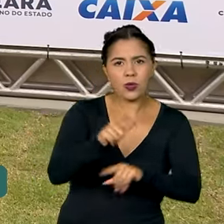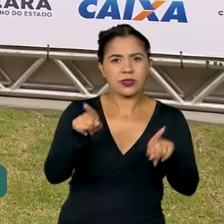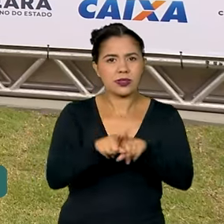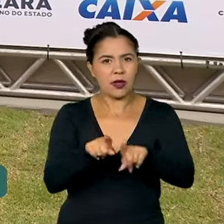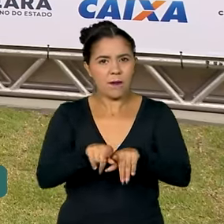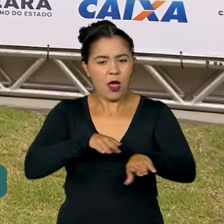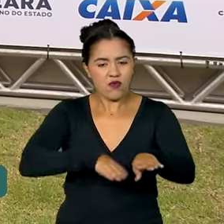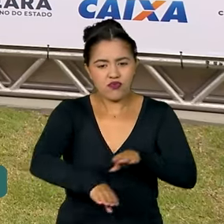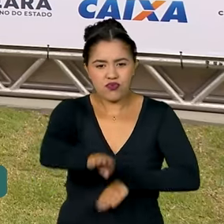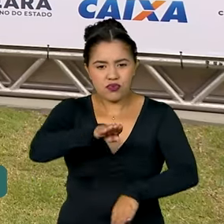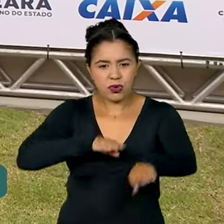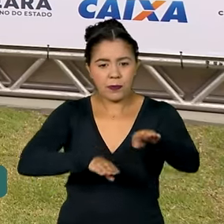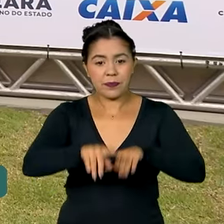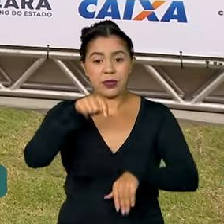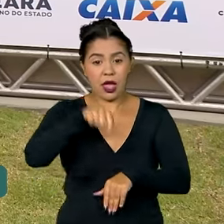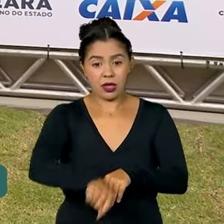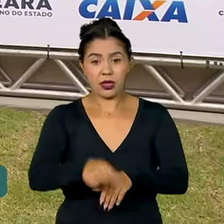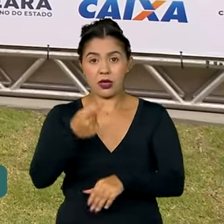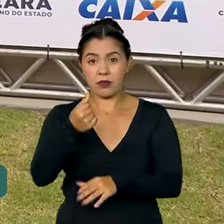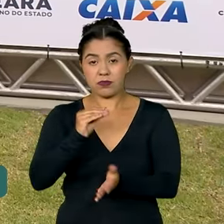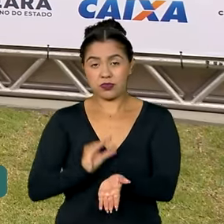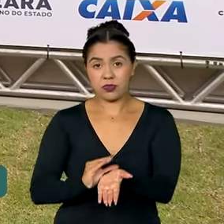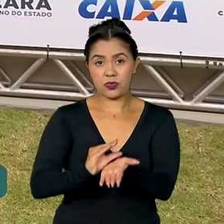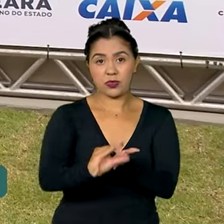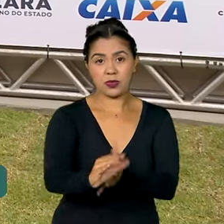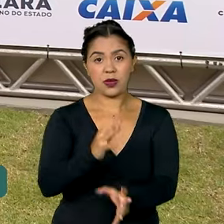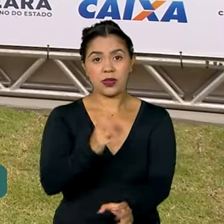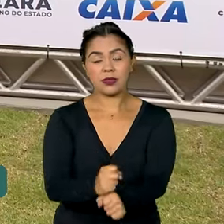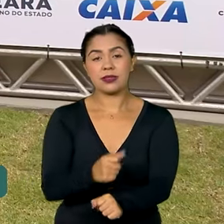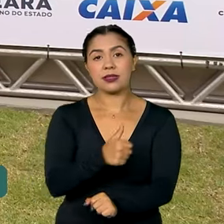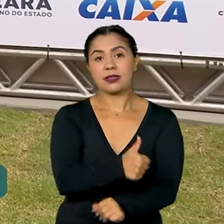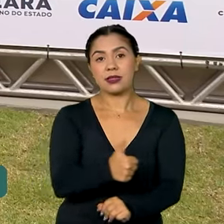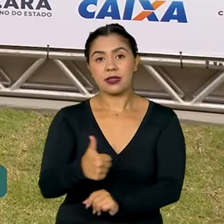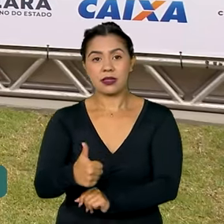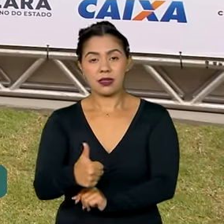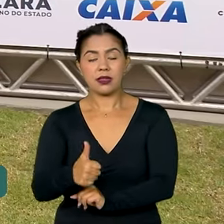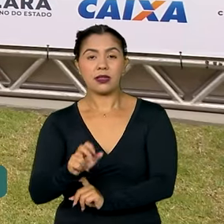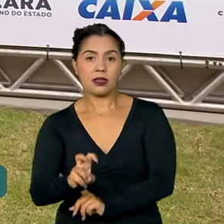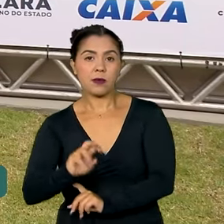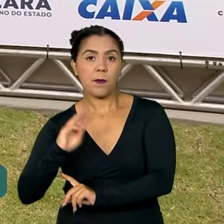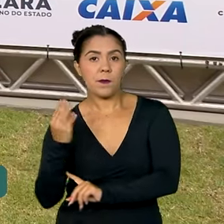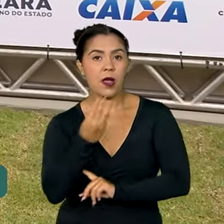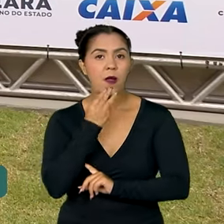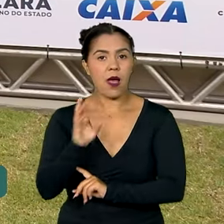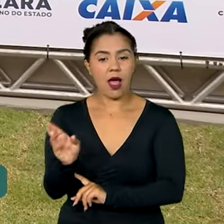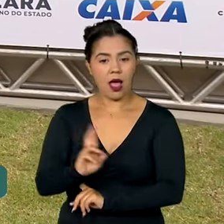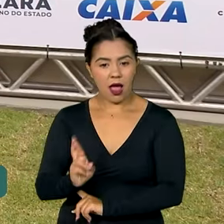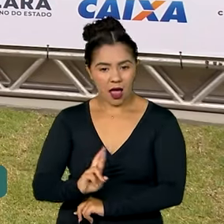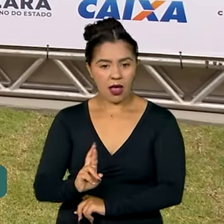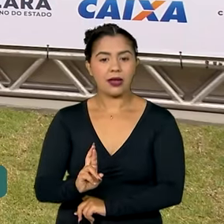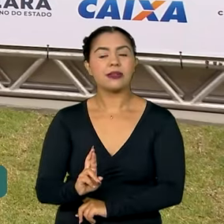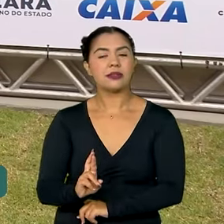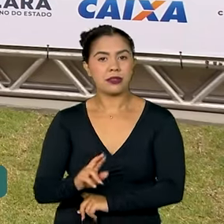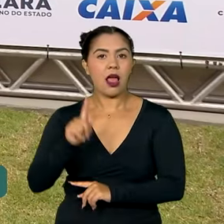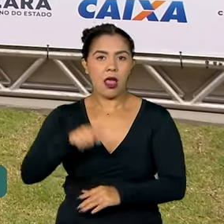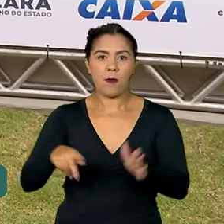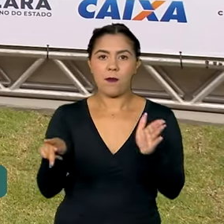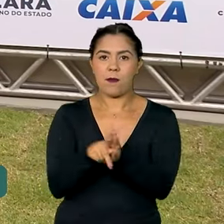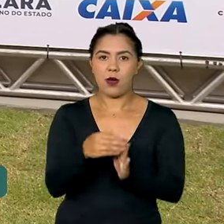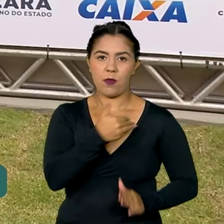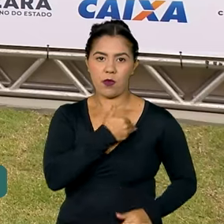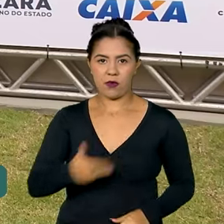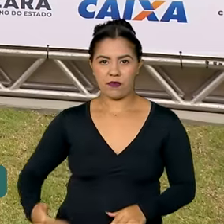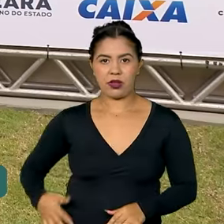Só neste módulo foram investidos mais de 115 milhões de reais. A maior parte dos investimentos vem do governo